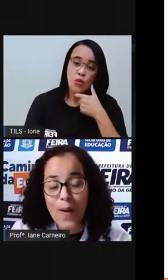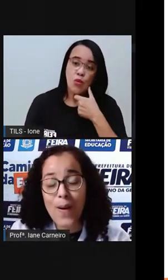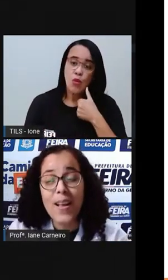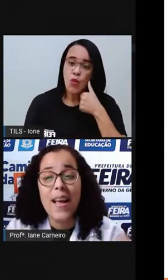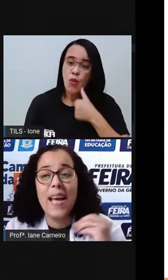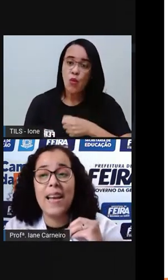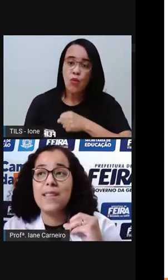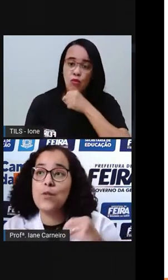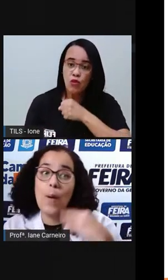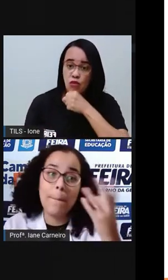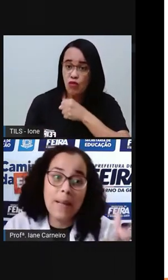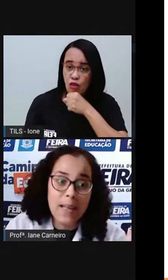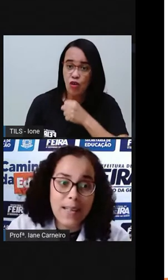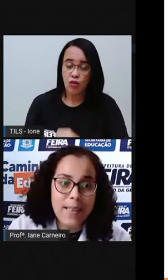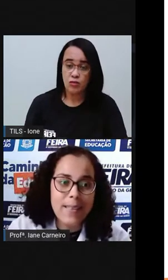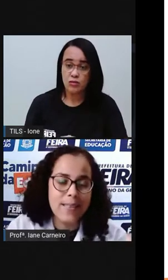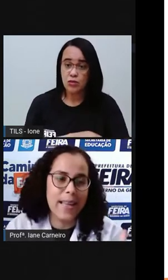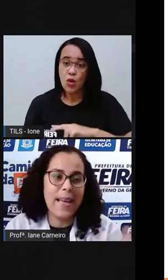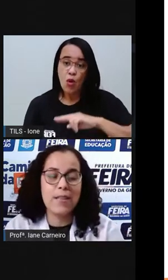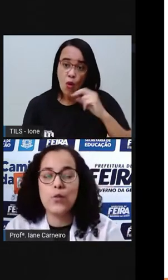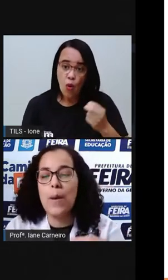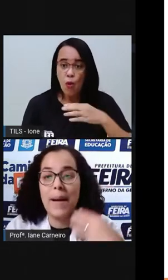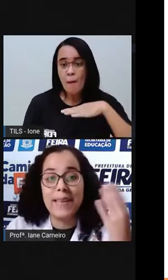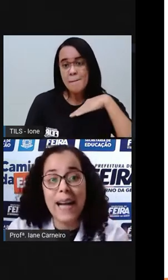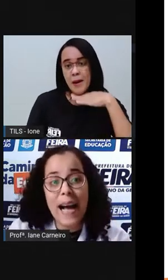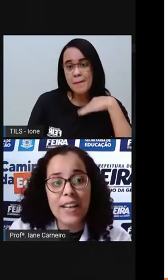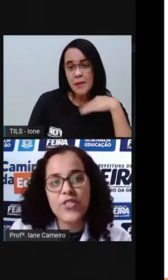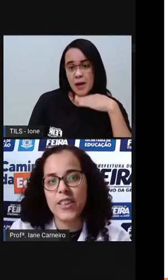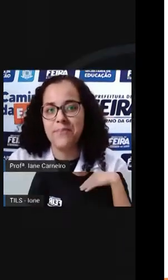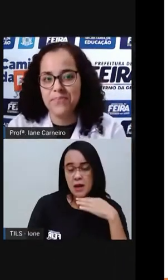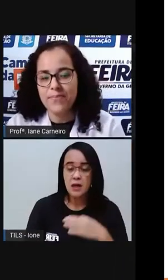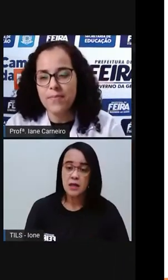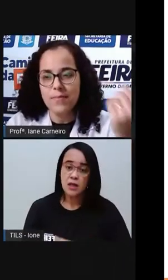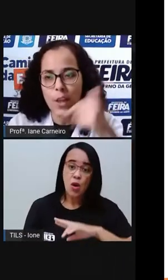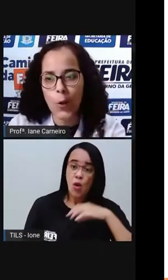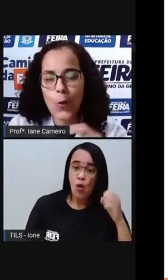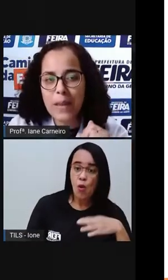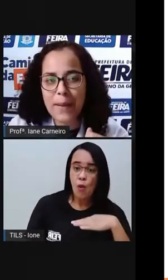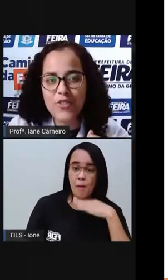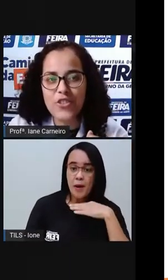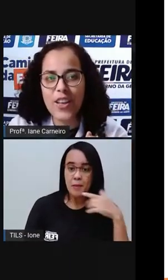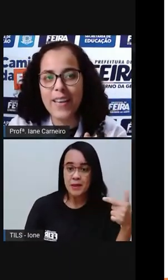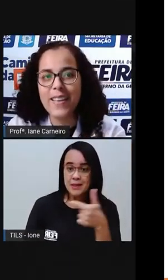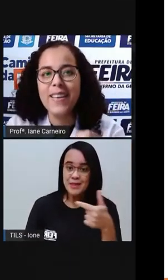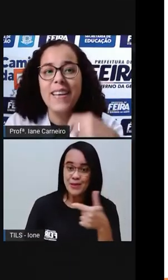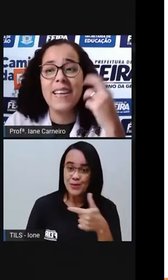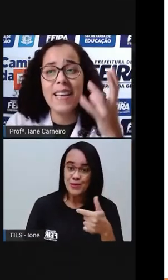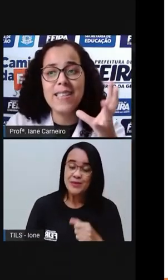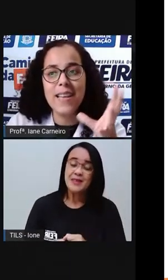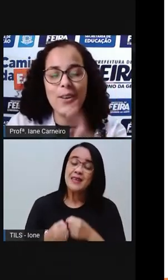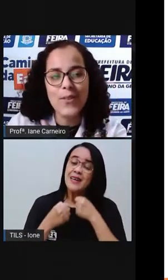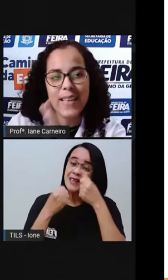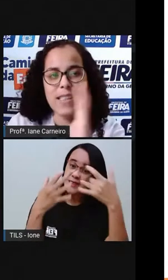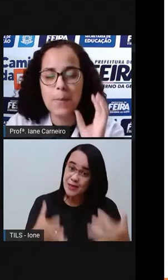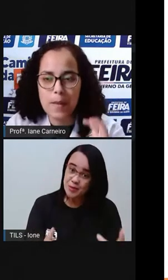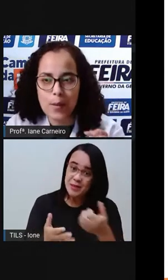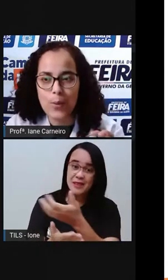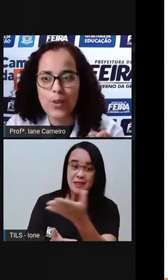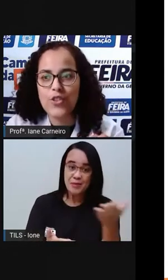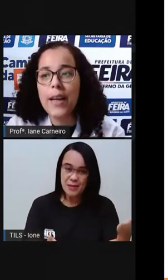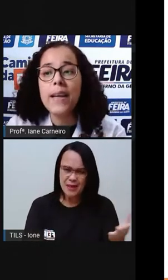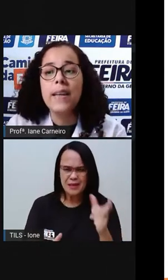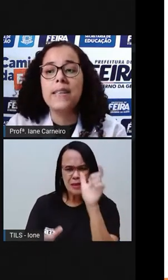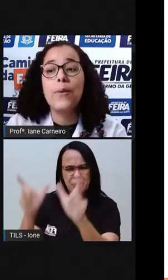avó? Ela é a sua mãe? A sua madrasta? Conta pra gente aí quem são essas